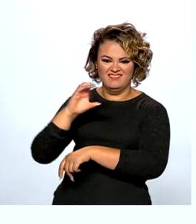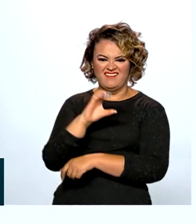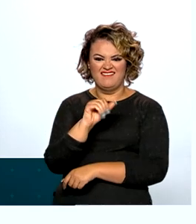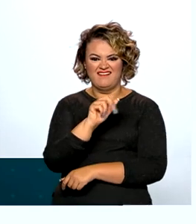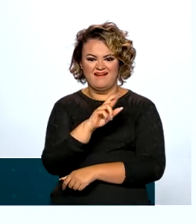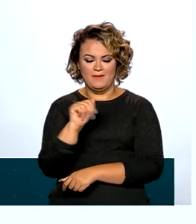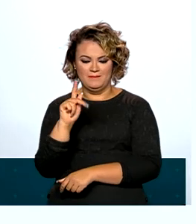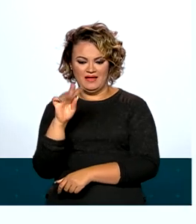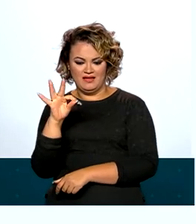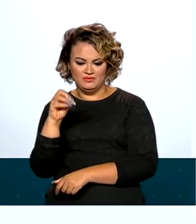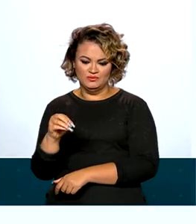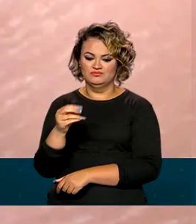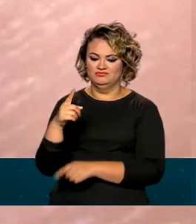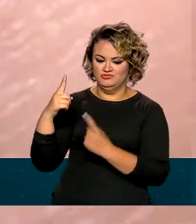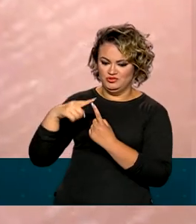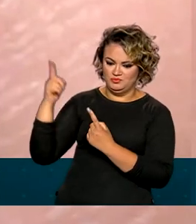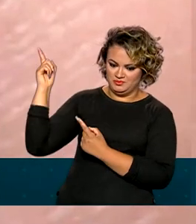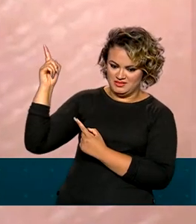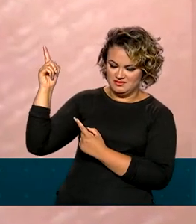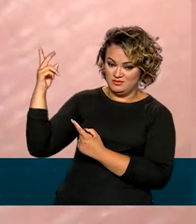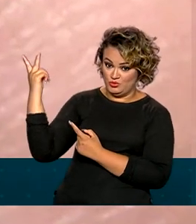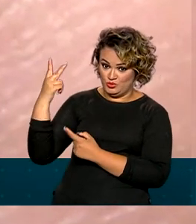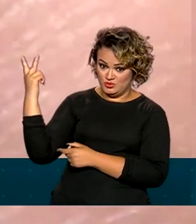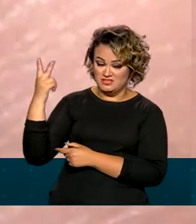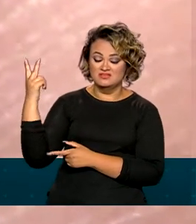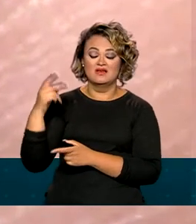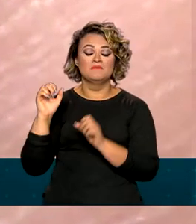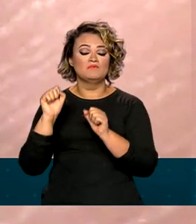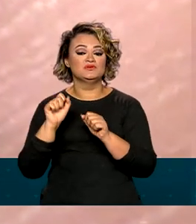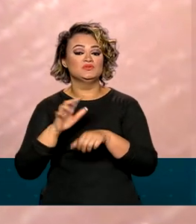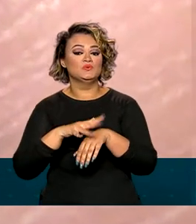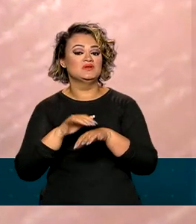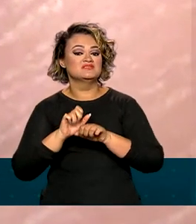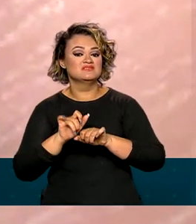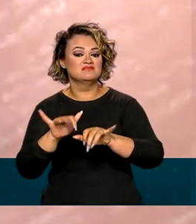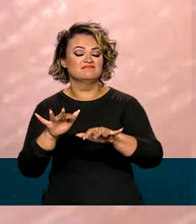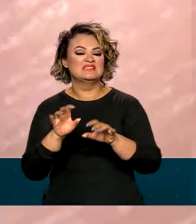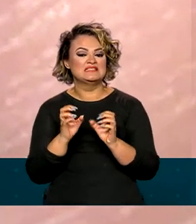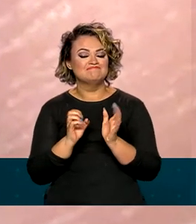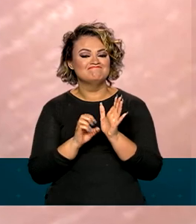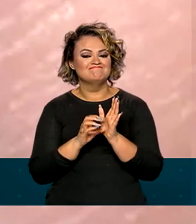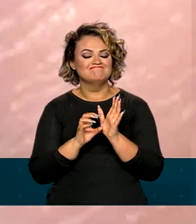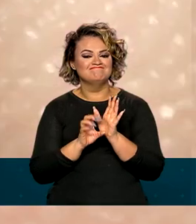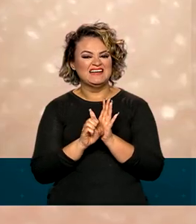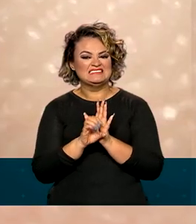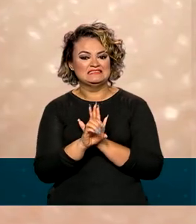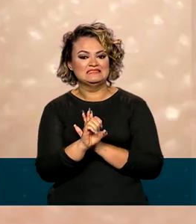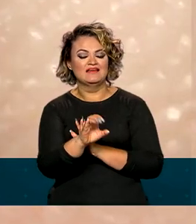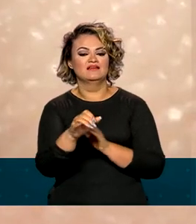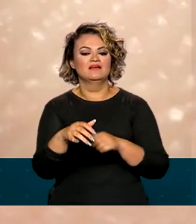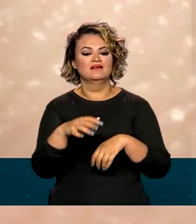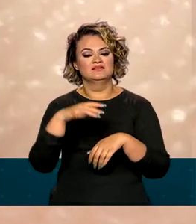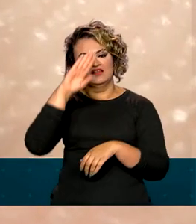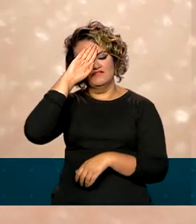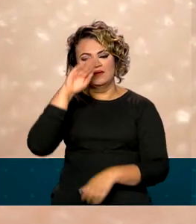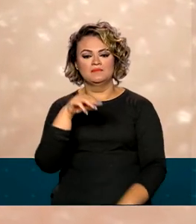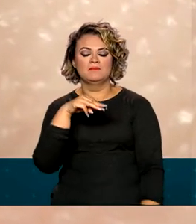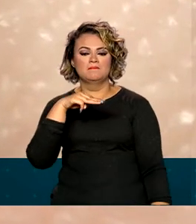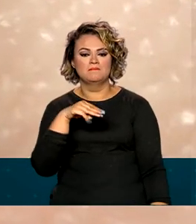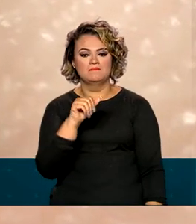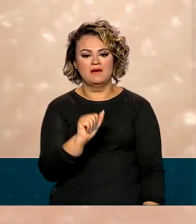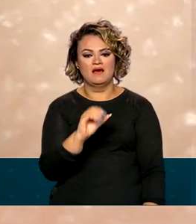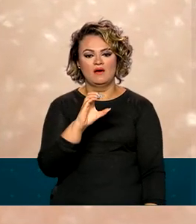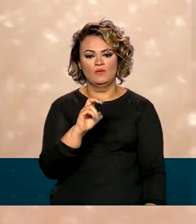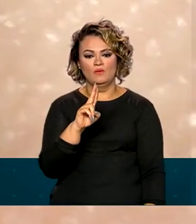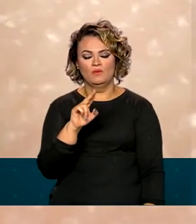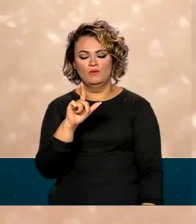estrela ou micuin podem ser capazes de transmitir a bactéria causadora da febre maculosa. Eles